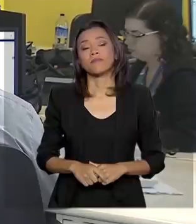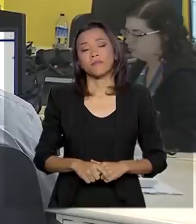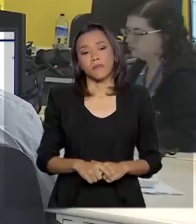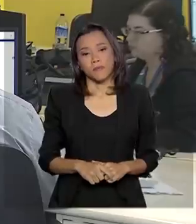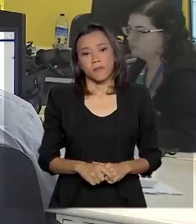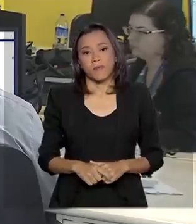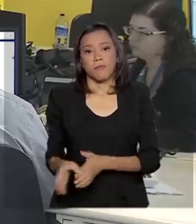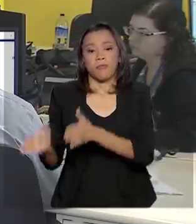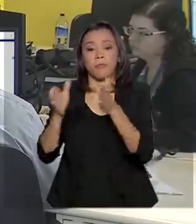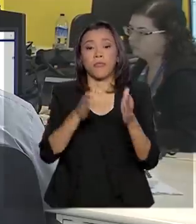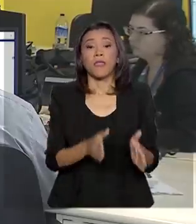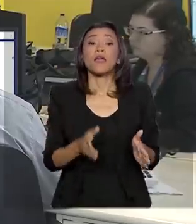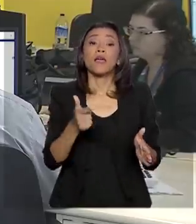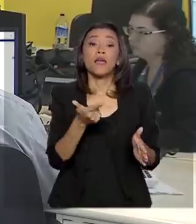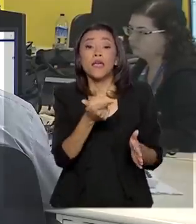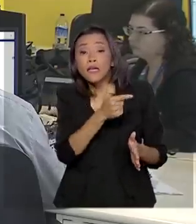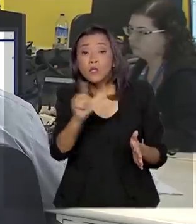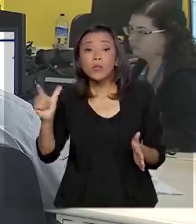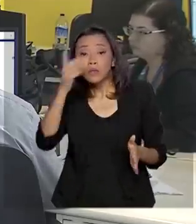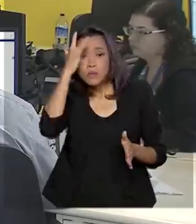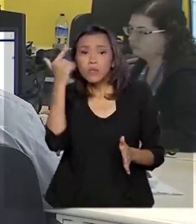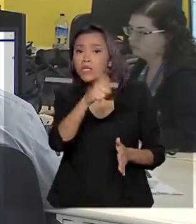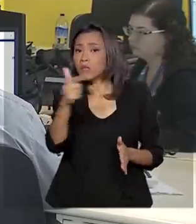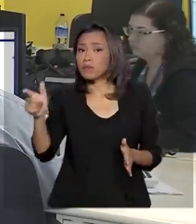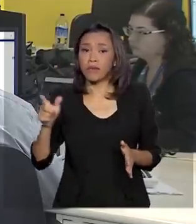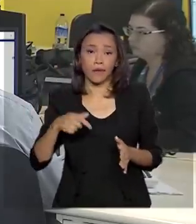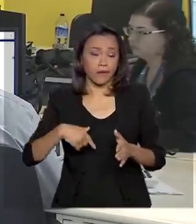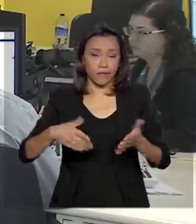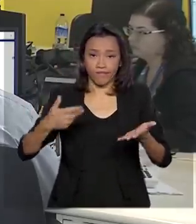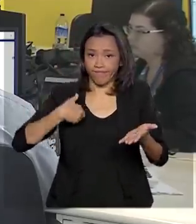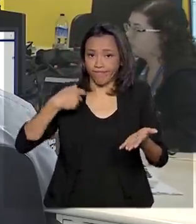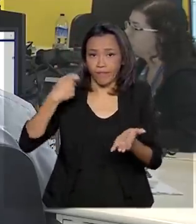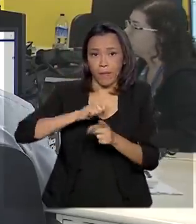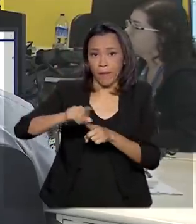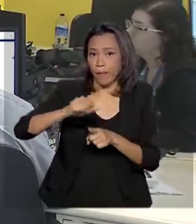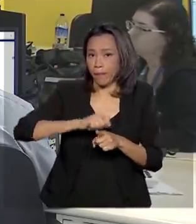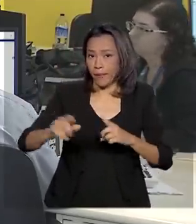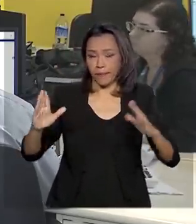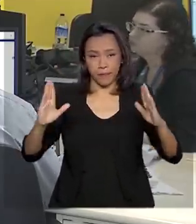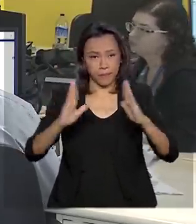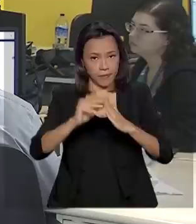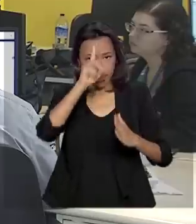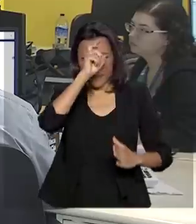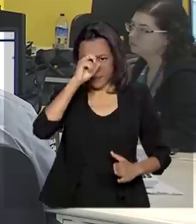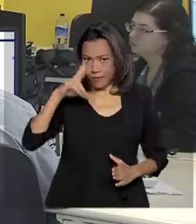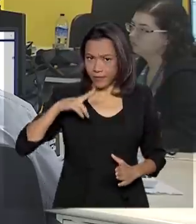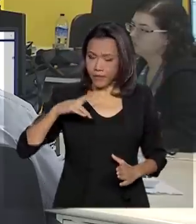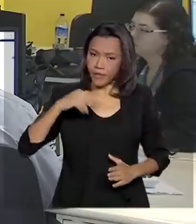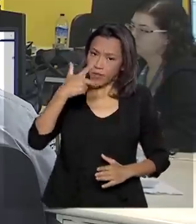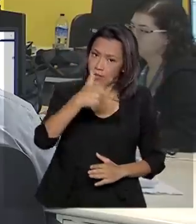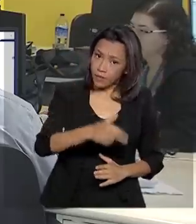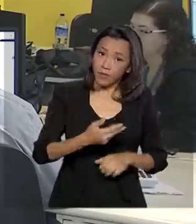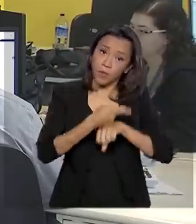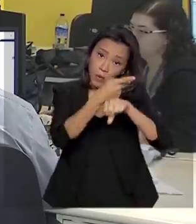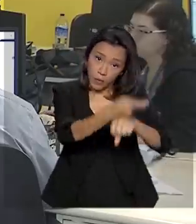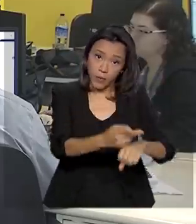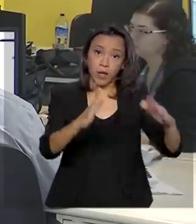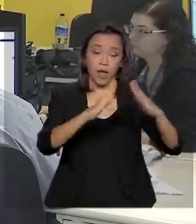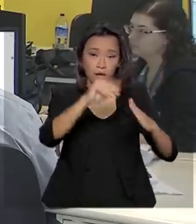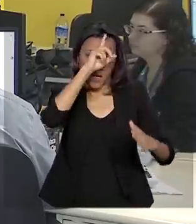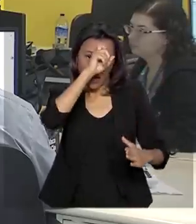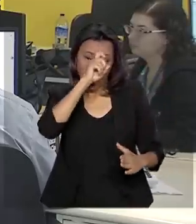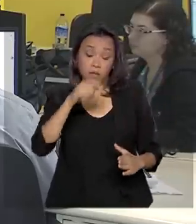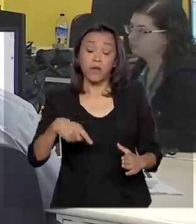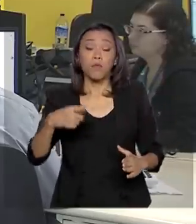E para aqueles que não têm plano de saúde ou mesmo os que optem pelo atendimento no SUS, vale lembrar que cerca de 90% dos